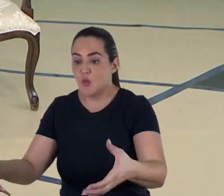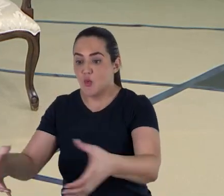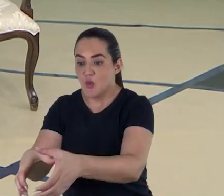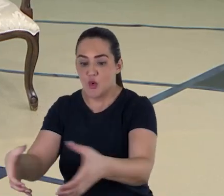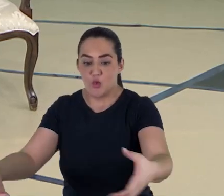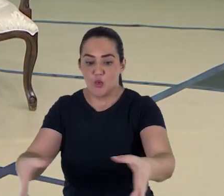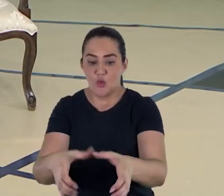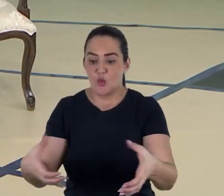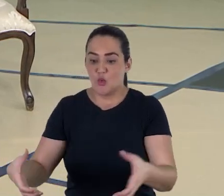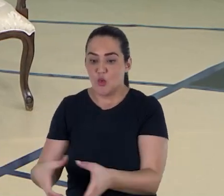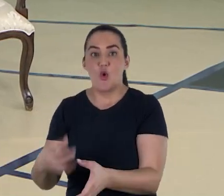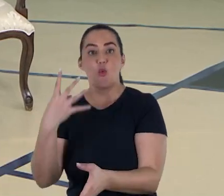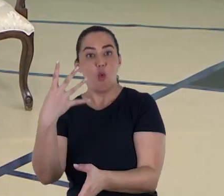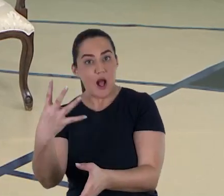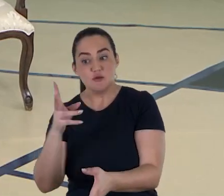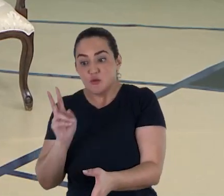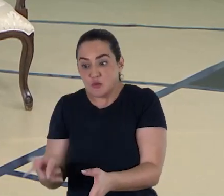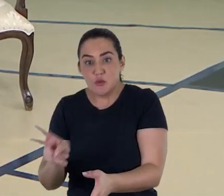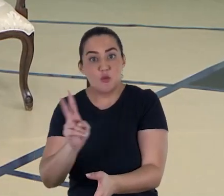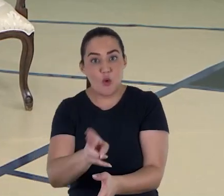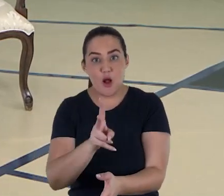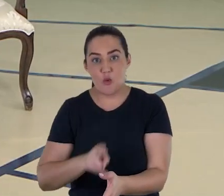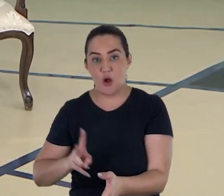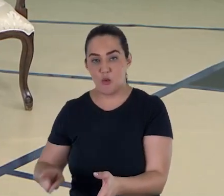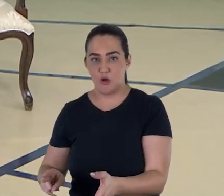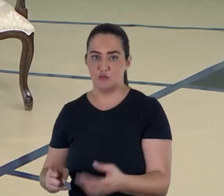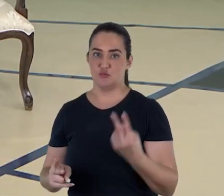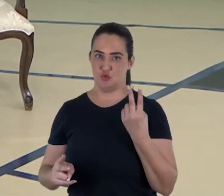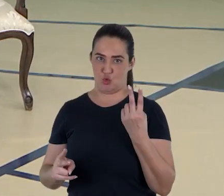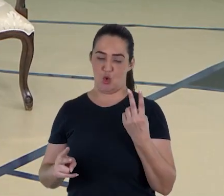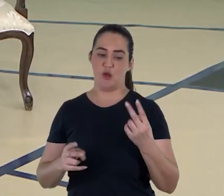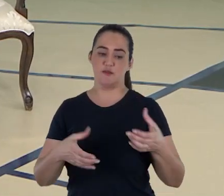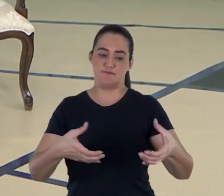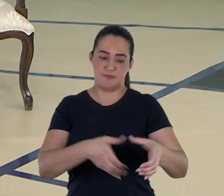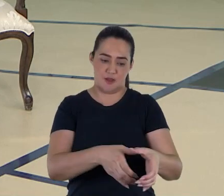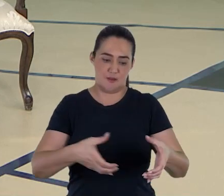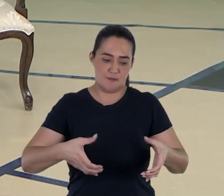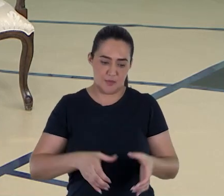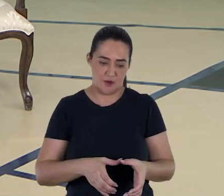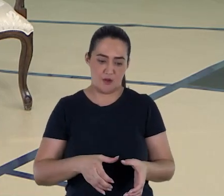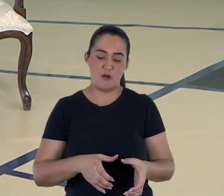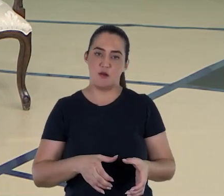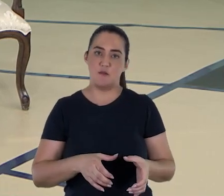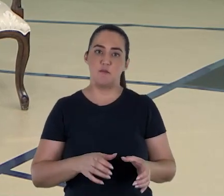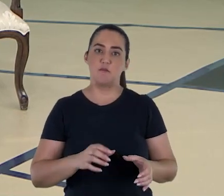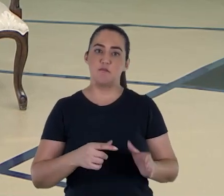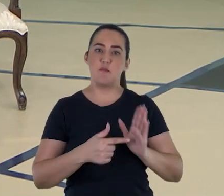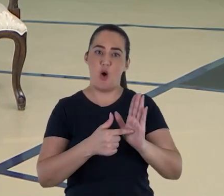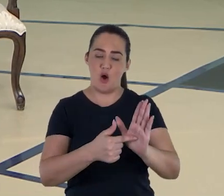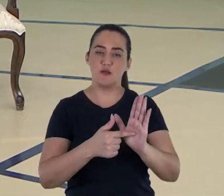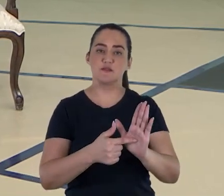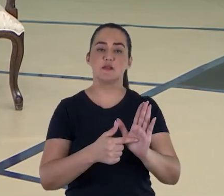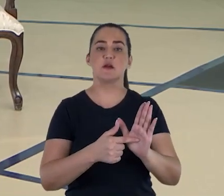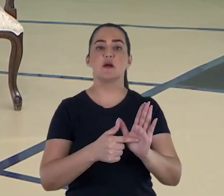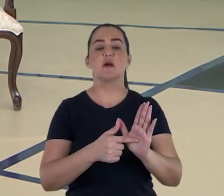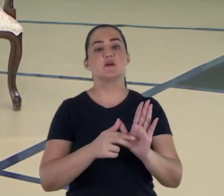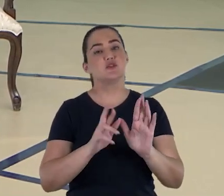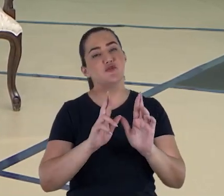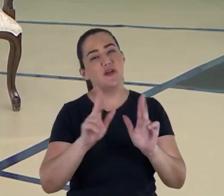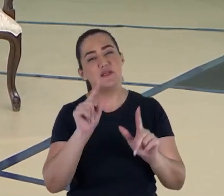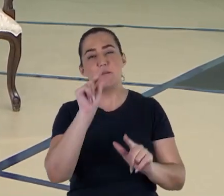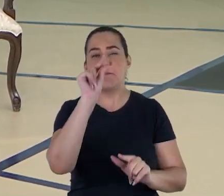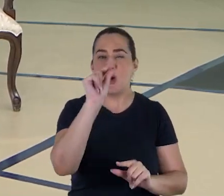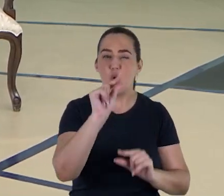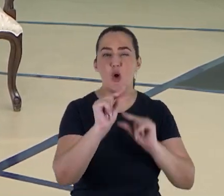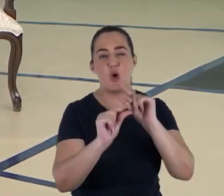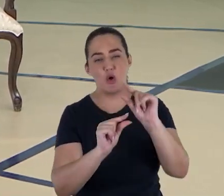Assim, dois manuscritos evidentemente diferentes, é claro, mostram esta mudança, apresentando que ela já